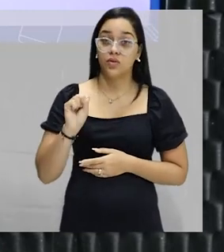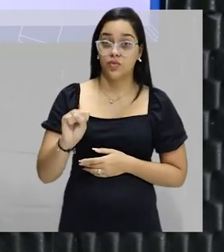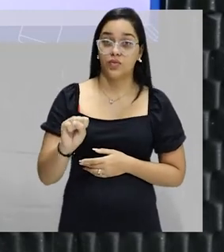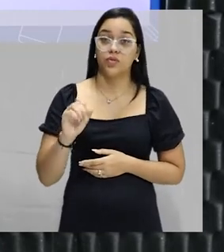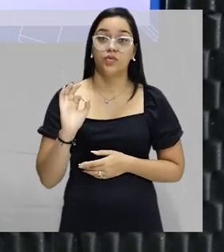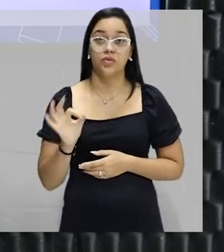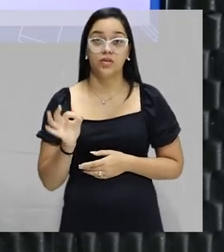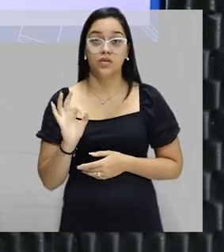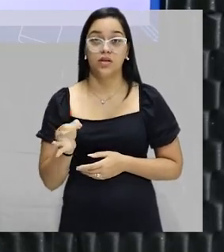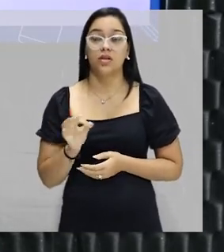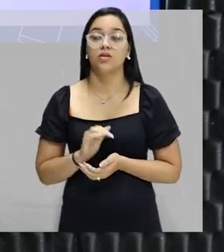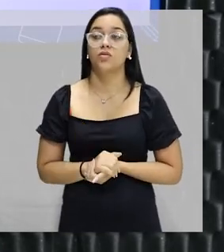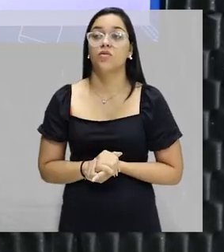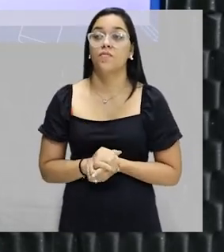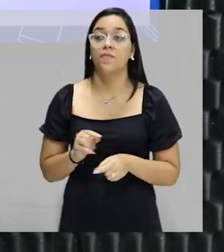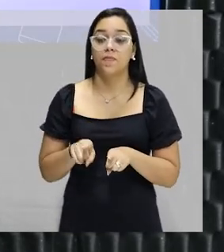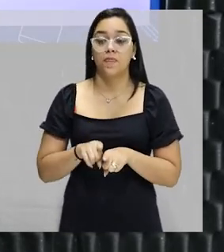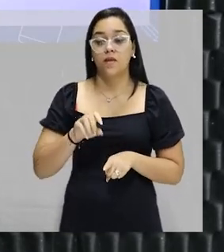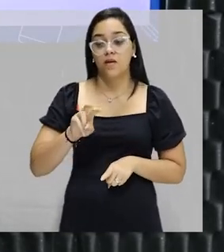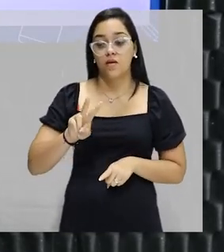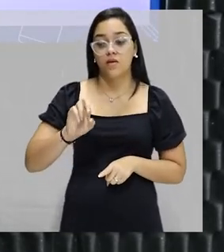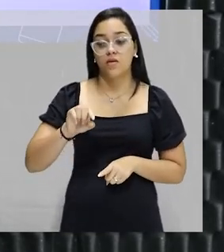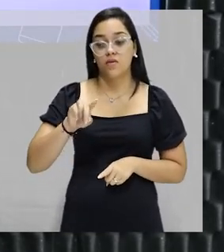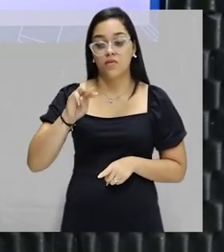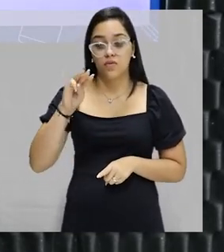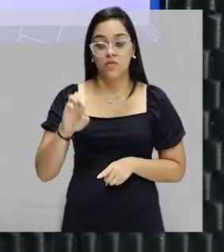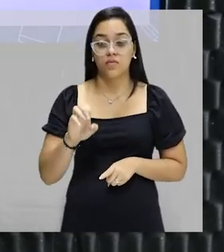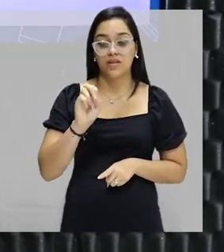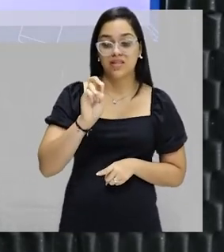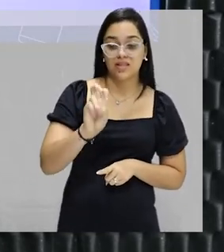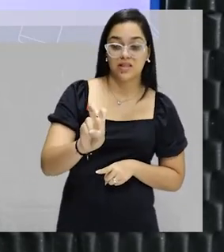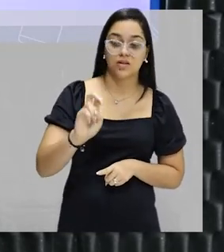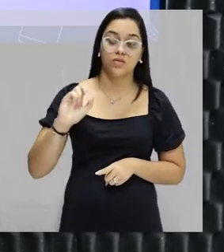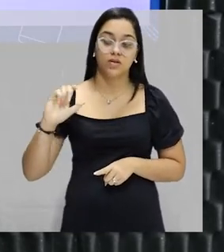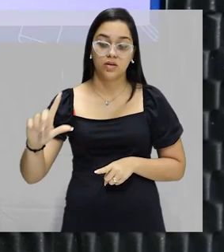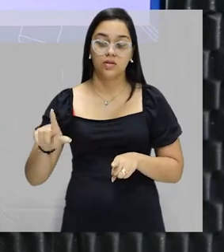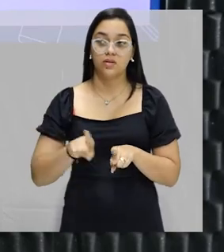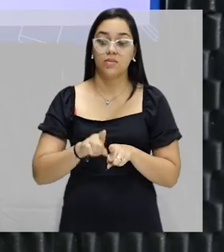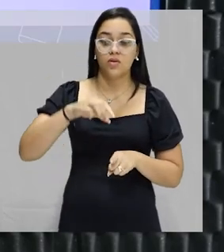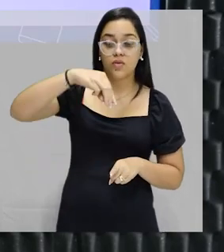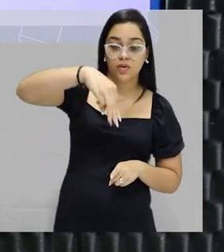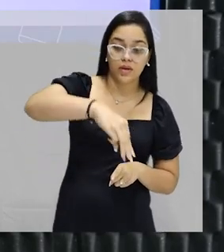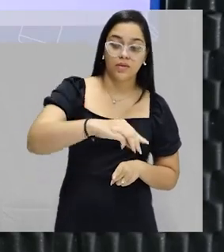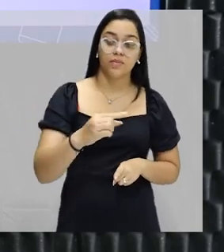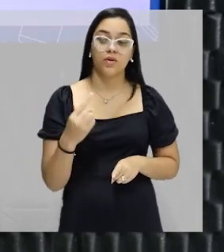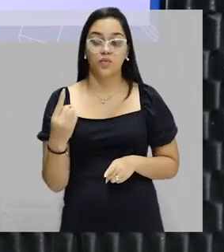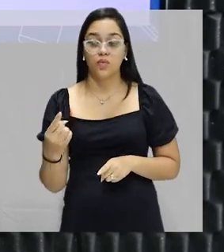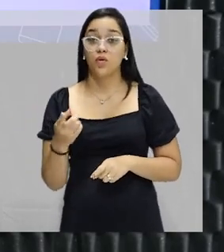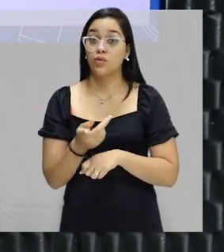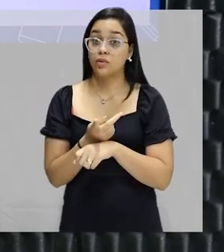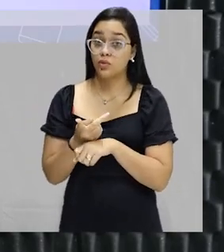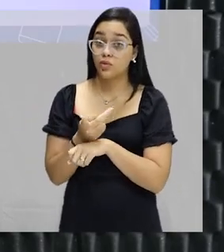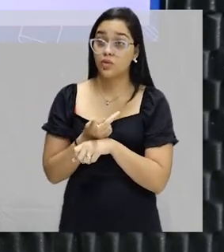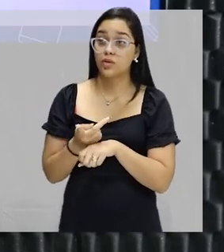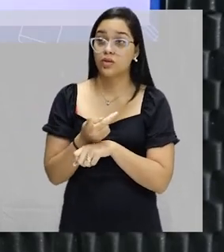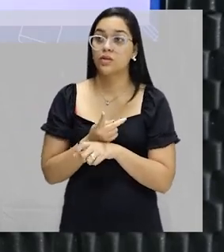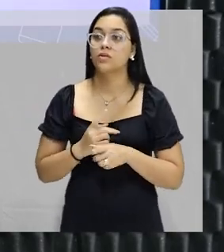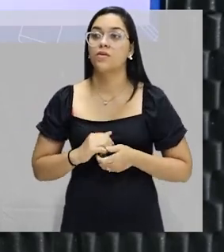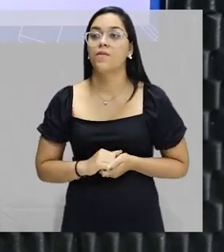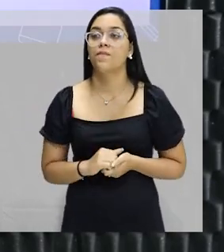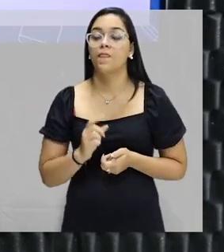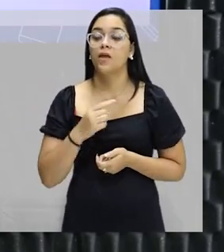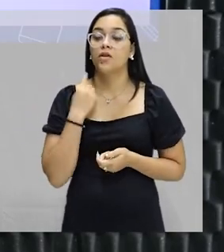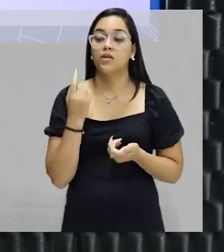ok? O volume 5 litros e o M1 é o que nós estamos procurando. Como